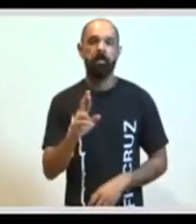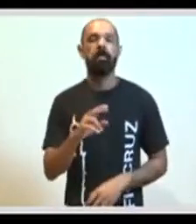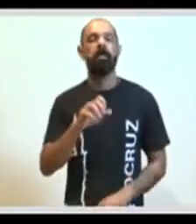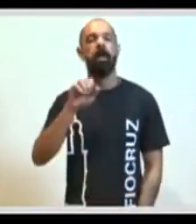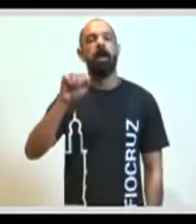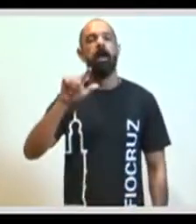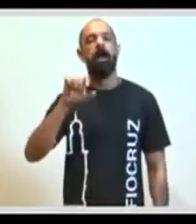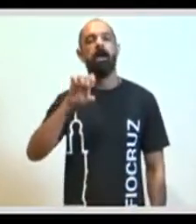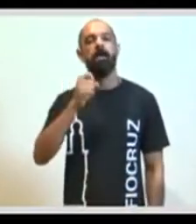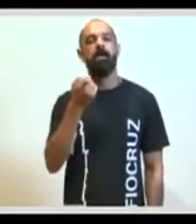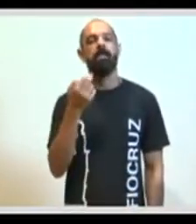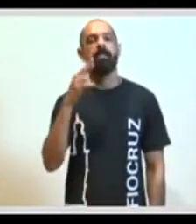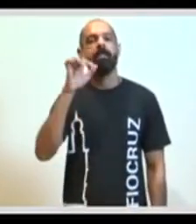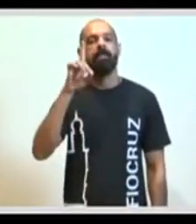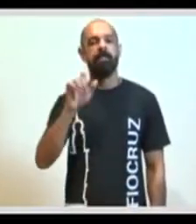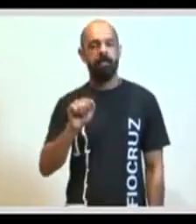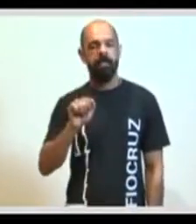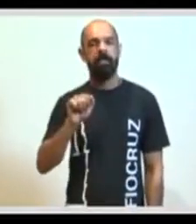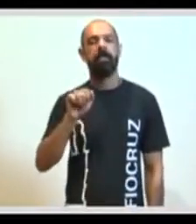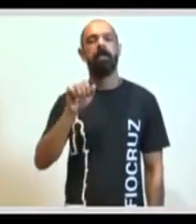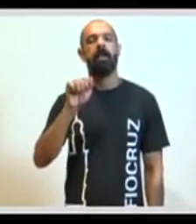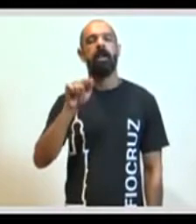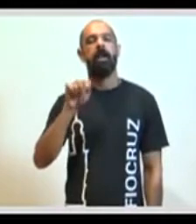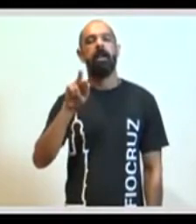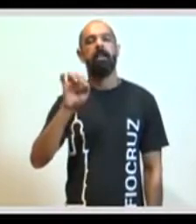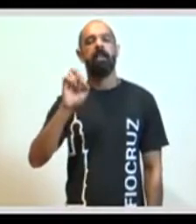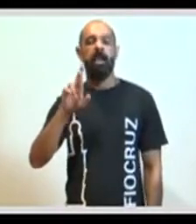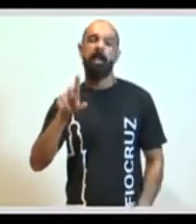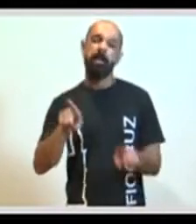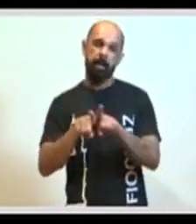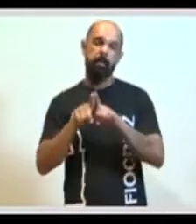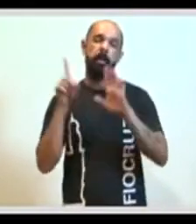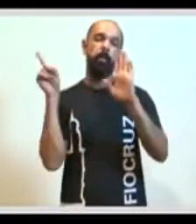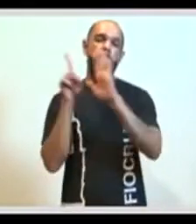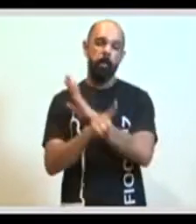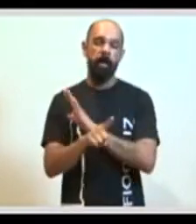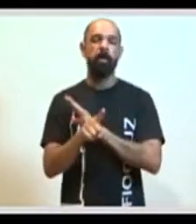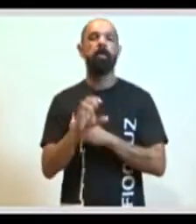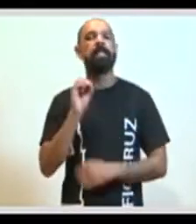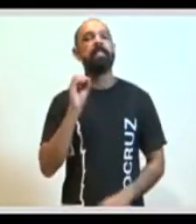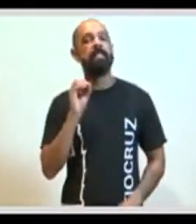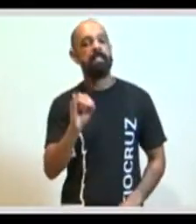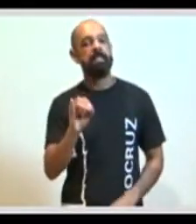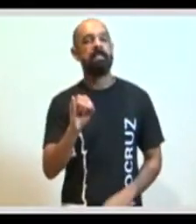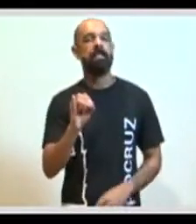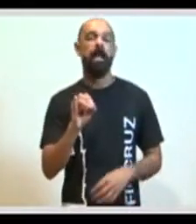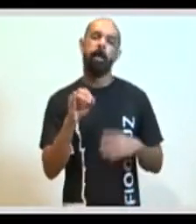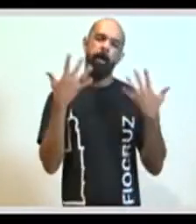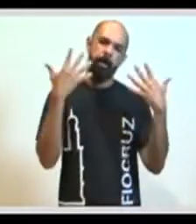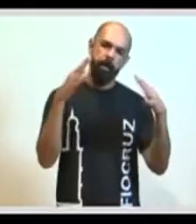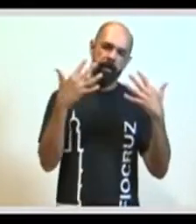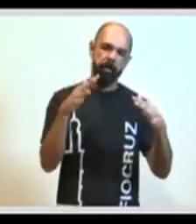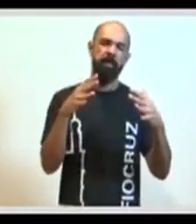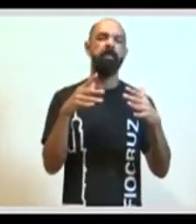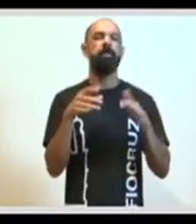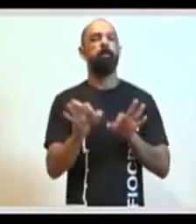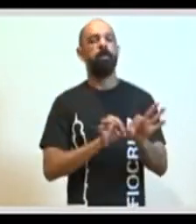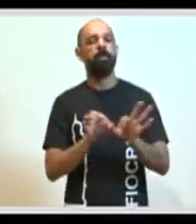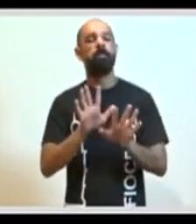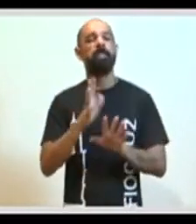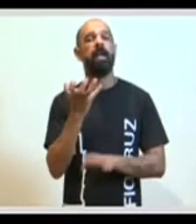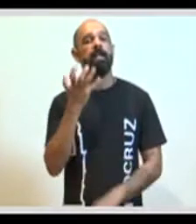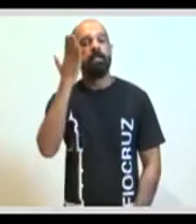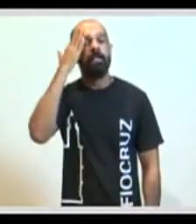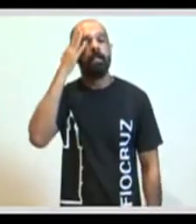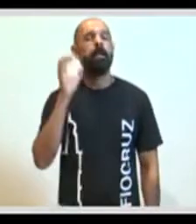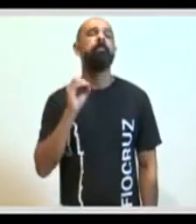a Alessandra Guiar também pergunta, eu acho que tem relação, ela parabeniza pelo projeto, mas ela